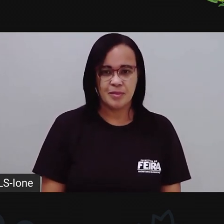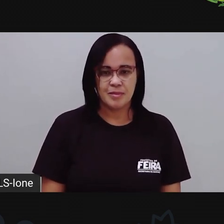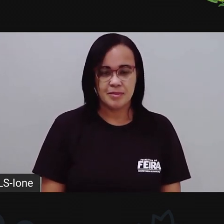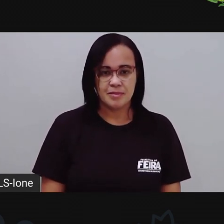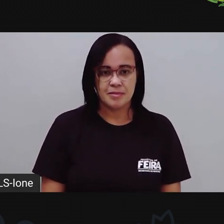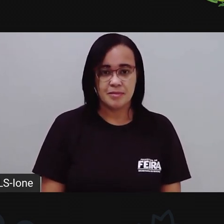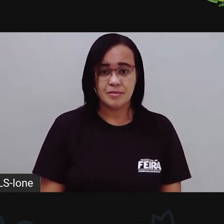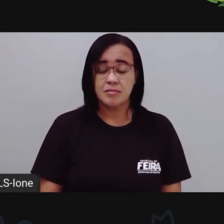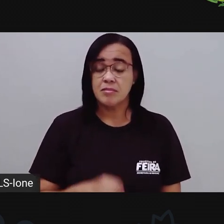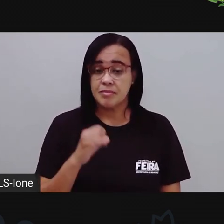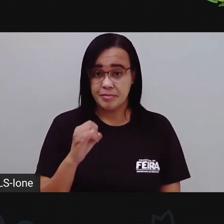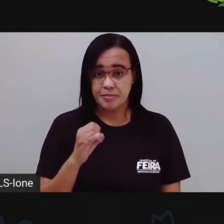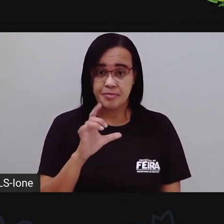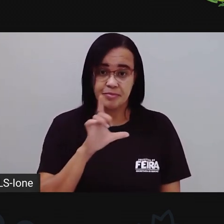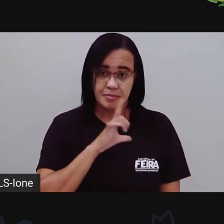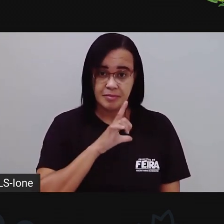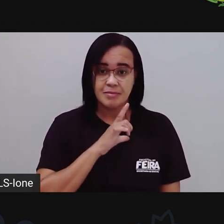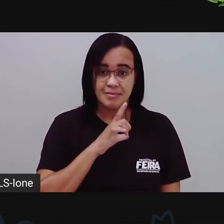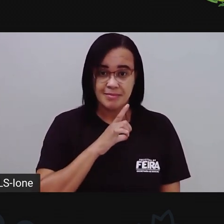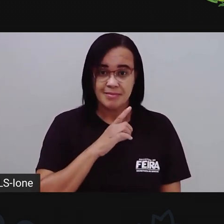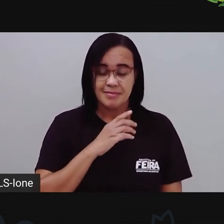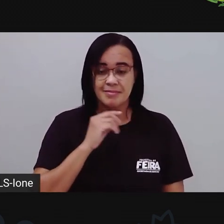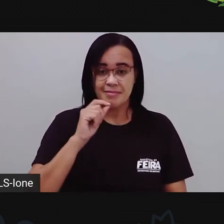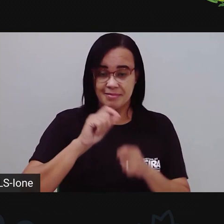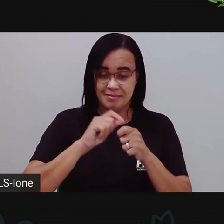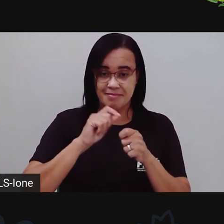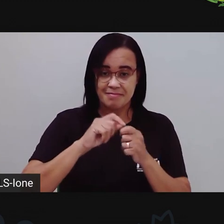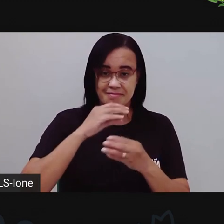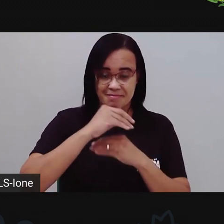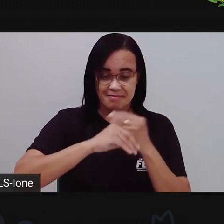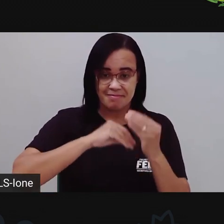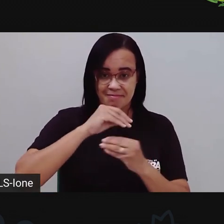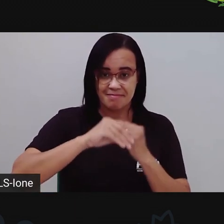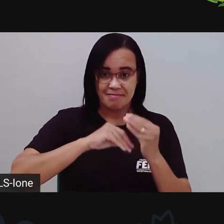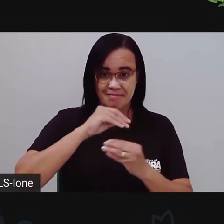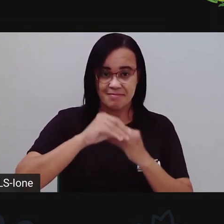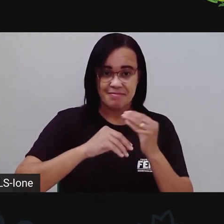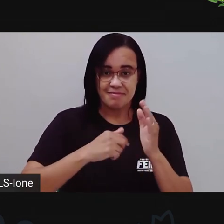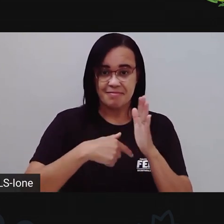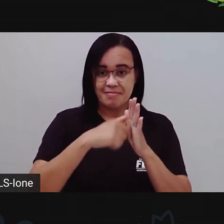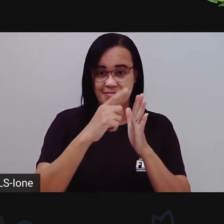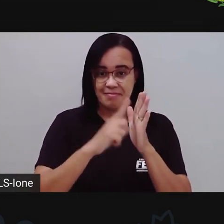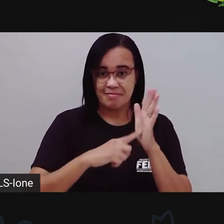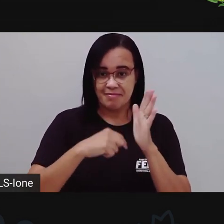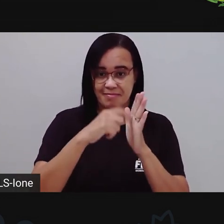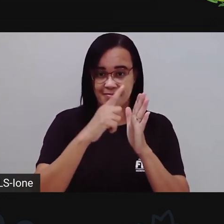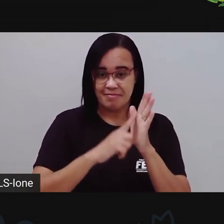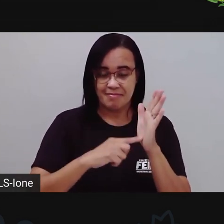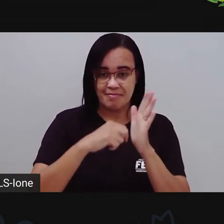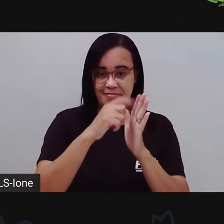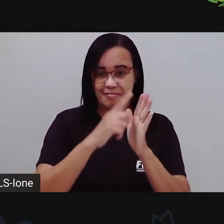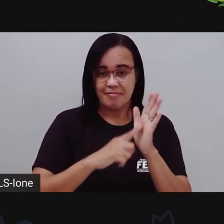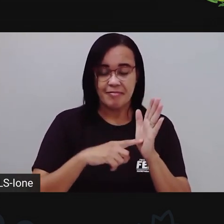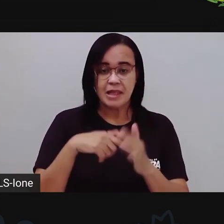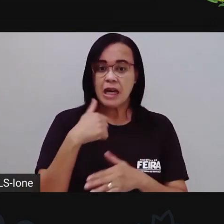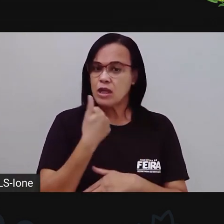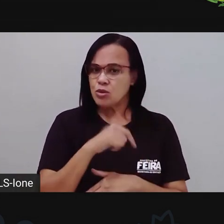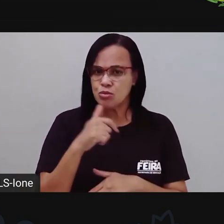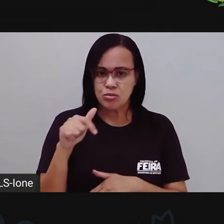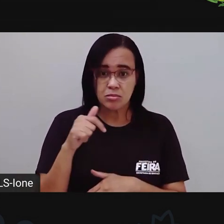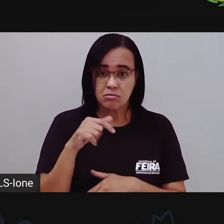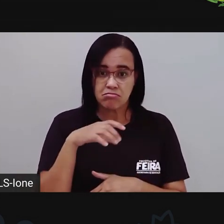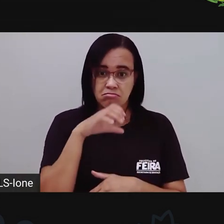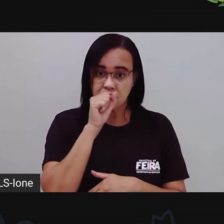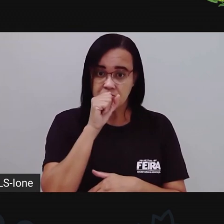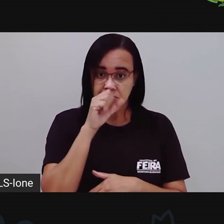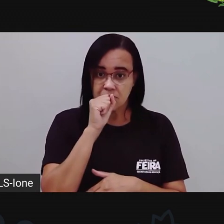Então se você estiver, né, fazendo aí uma pintura e aí na sua... E você não tem a cor laranja, né, na tinta. Aí você fala,